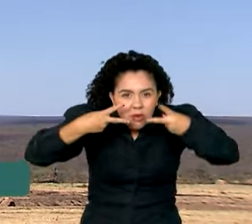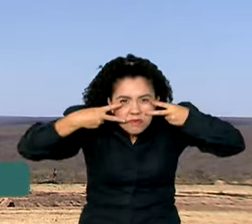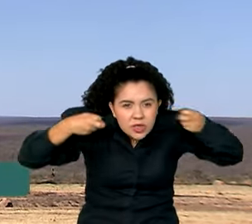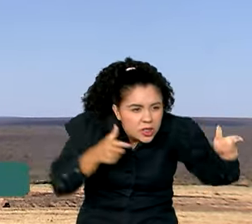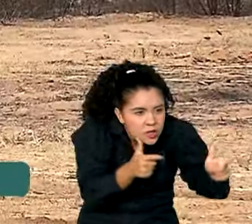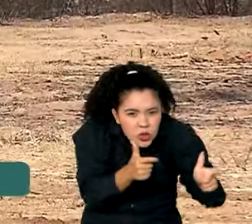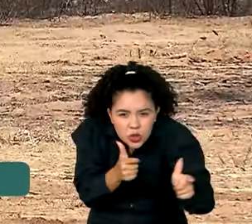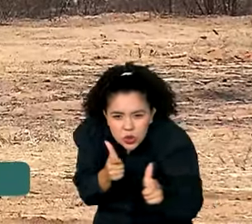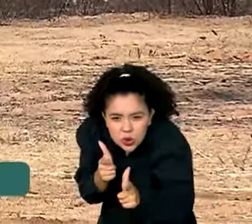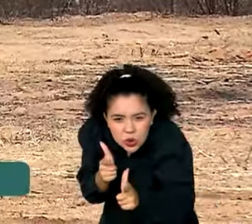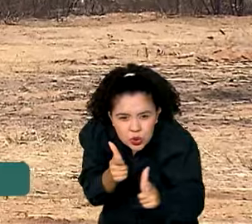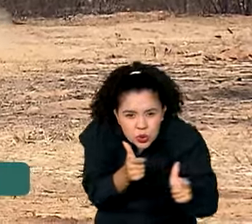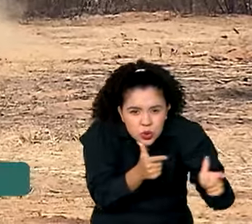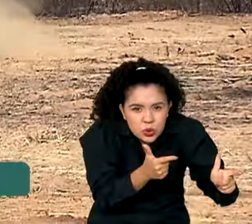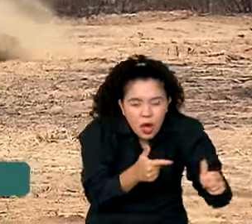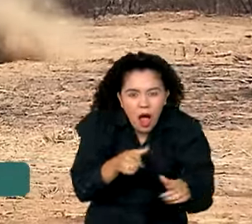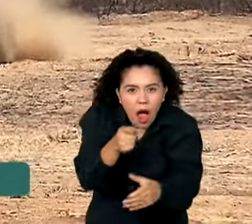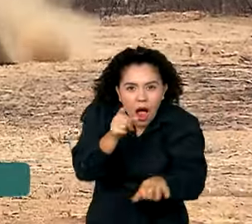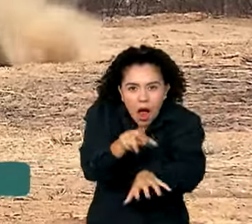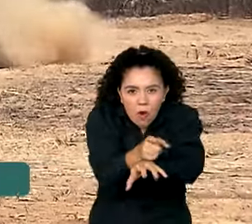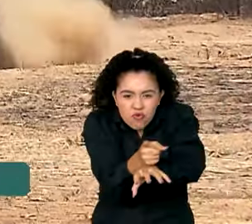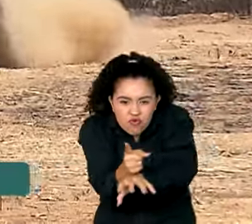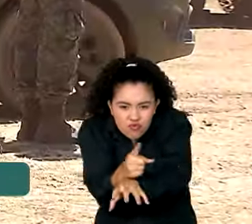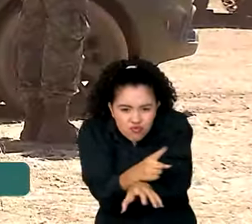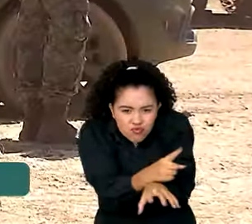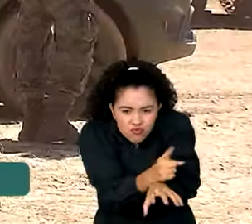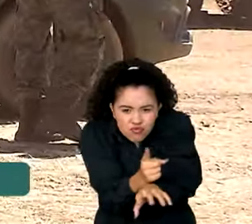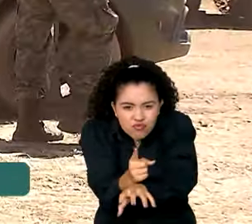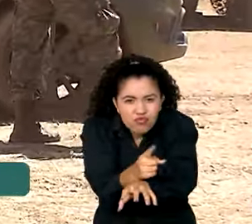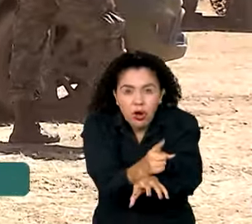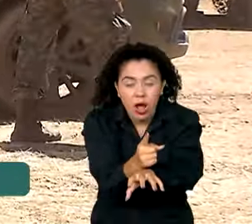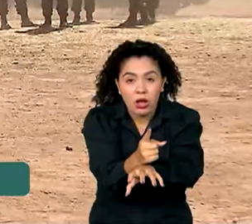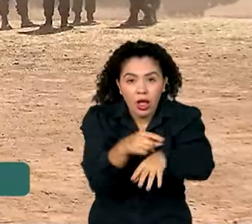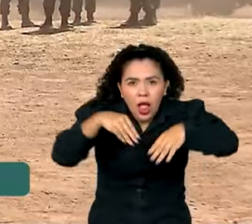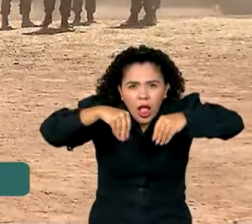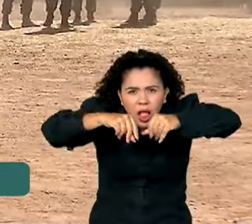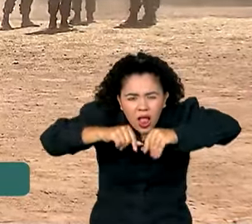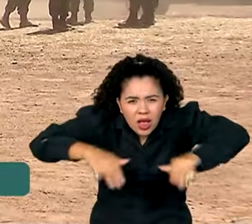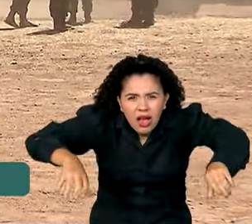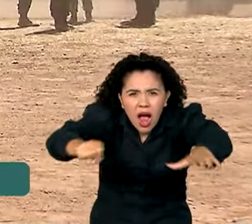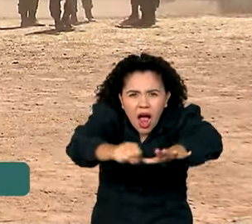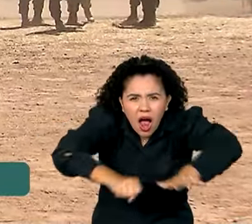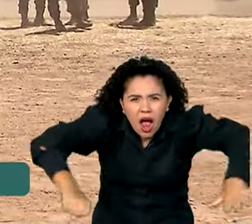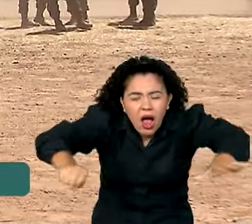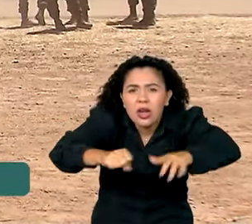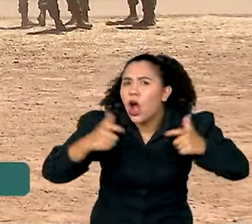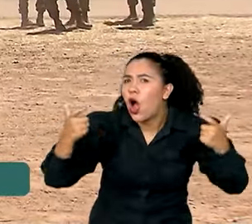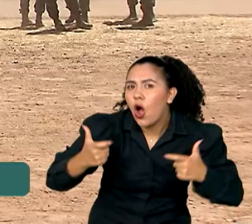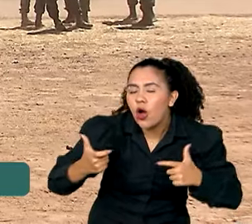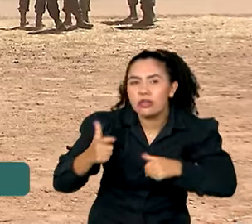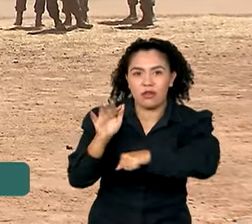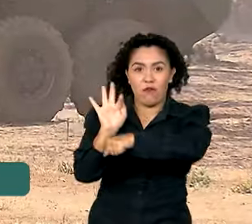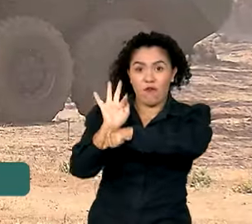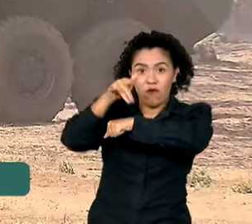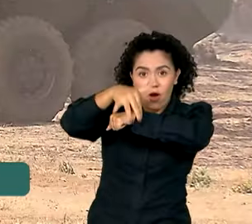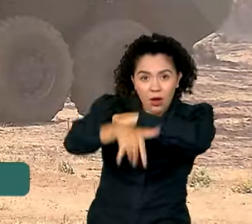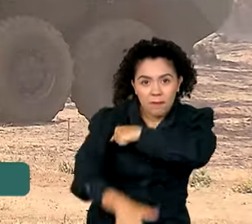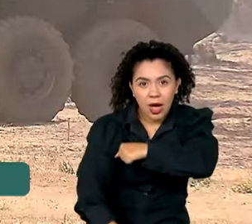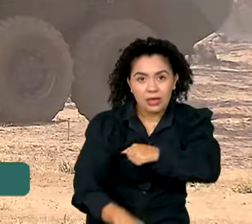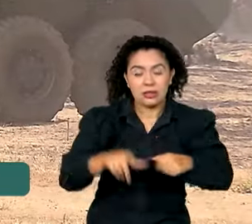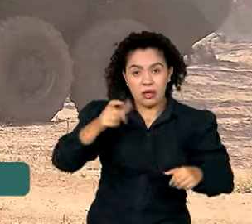aeronaves, blindados e artilharia. O terreno árido na cidade de Formosa, em Goiás, a cerca de